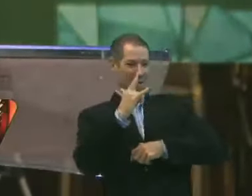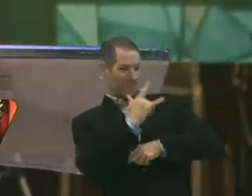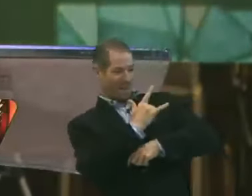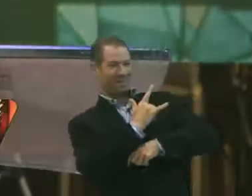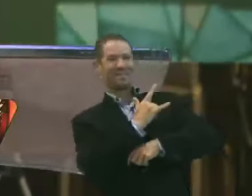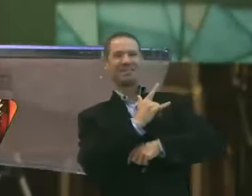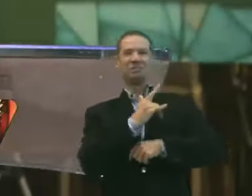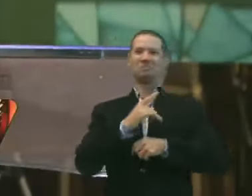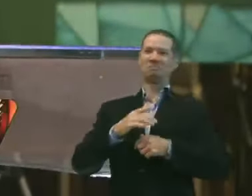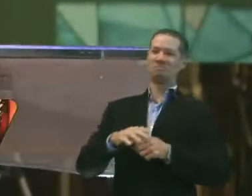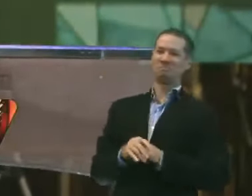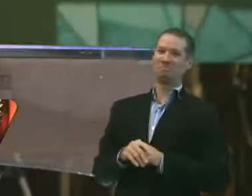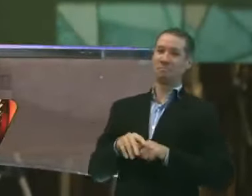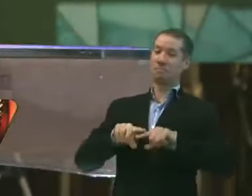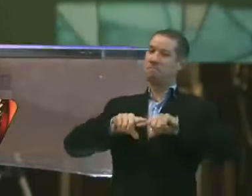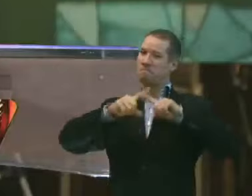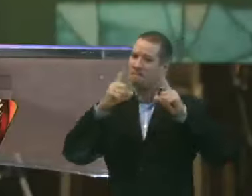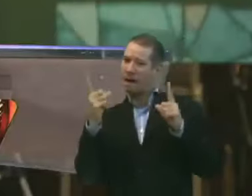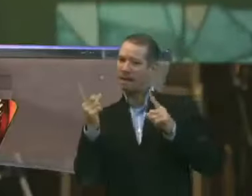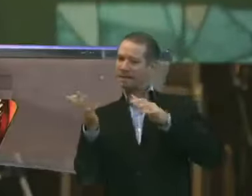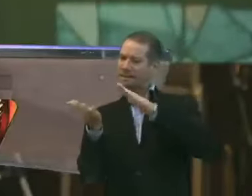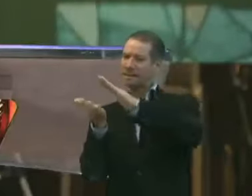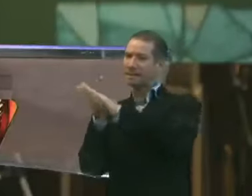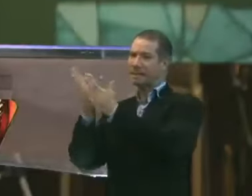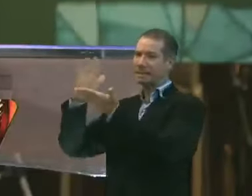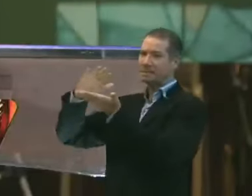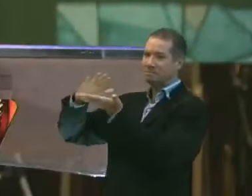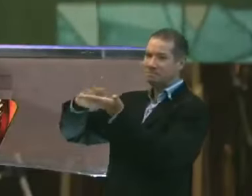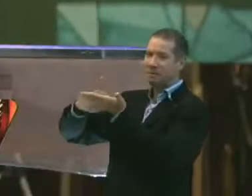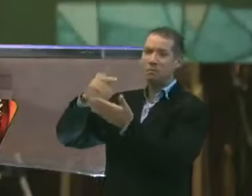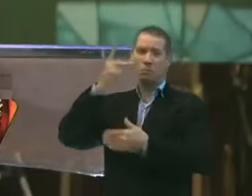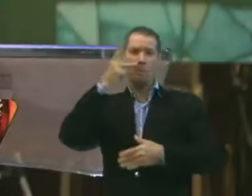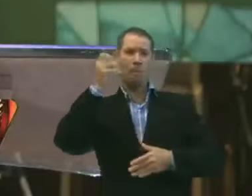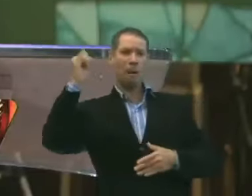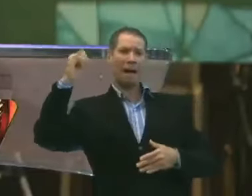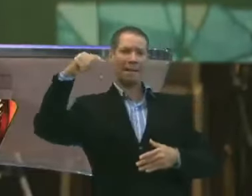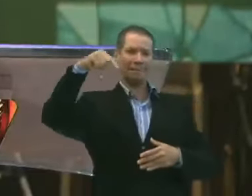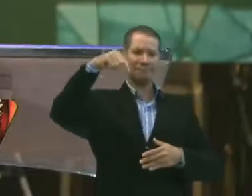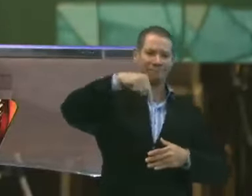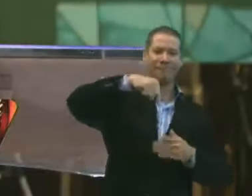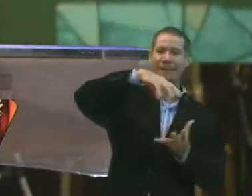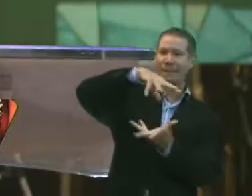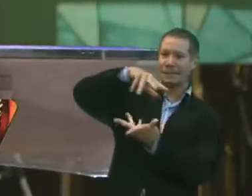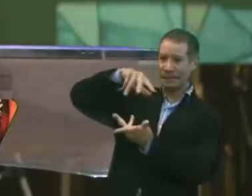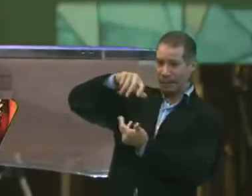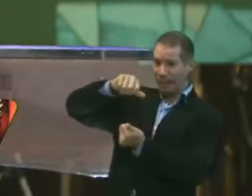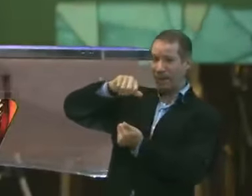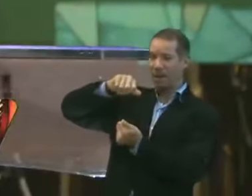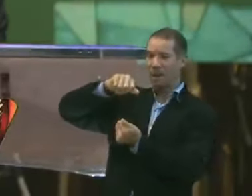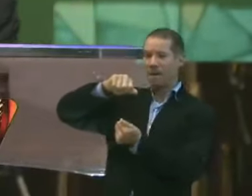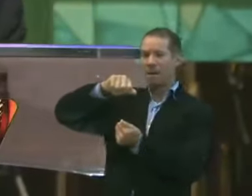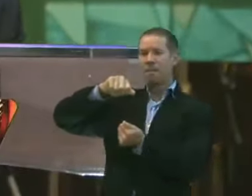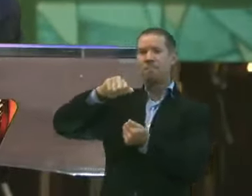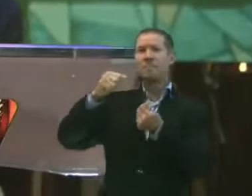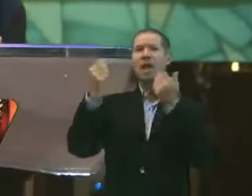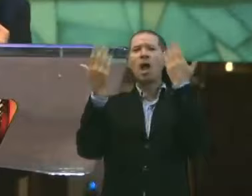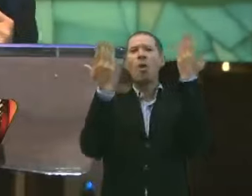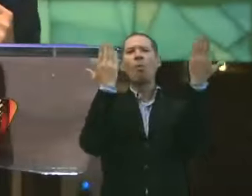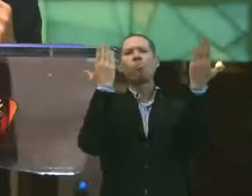Mas essas mãos de um pai terreno são uma mera